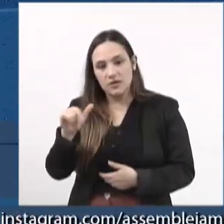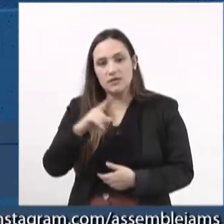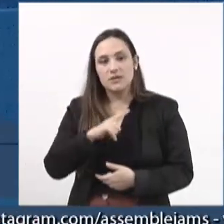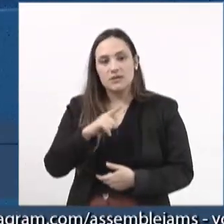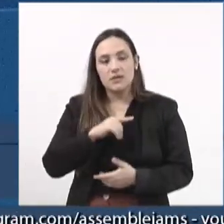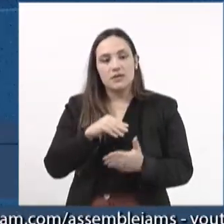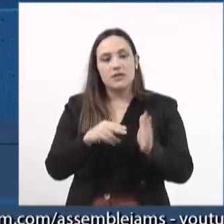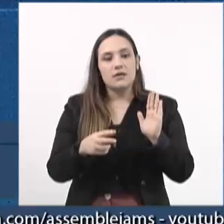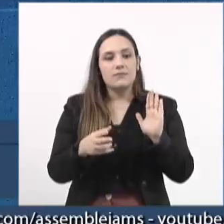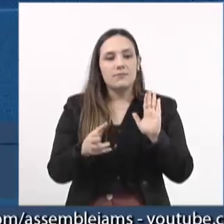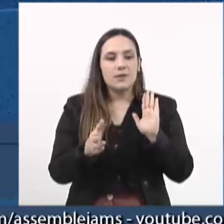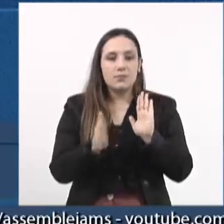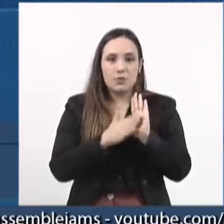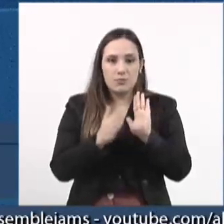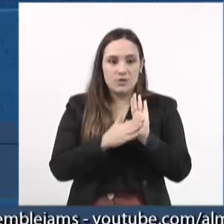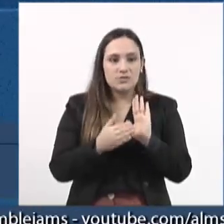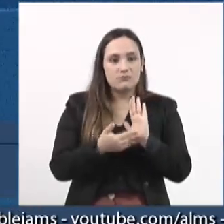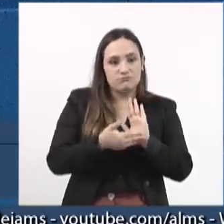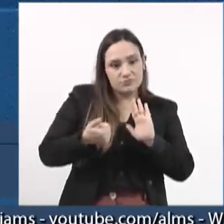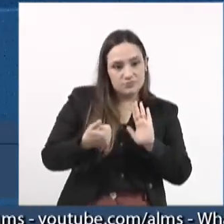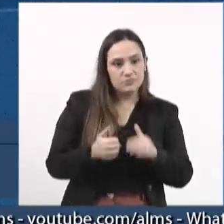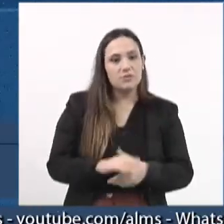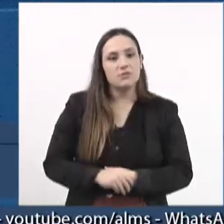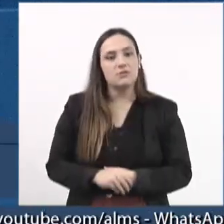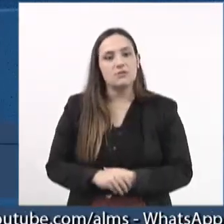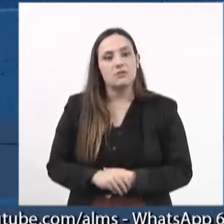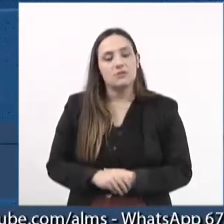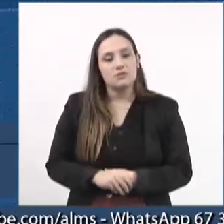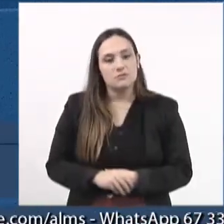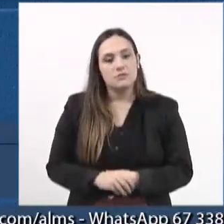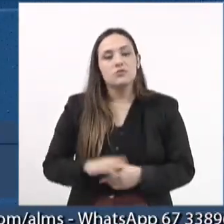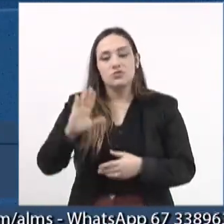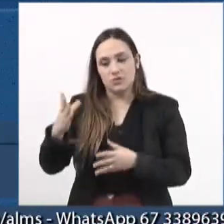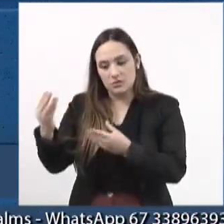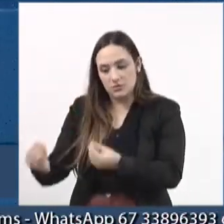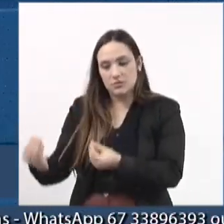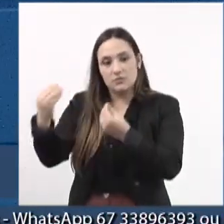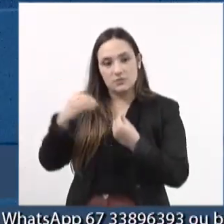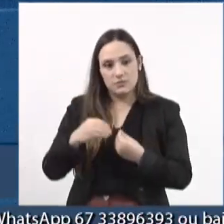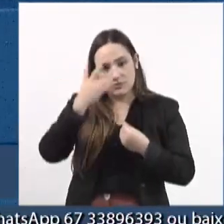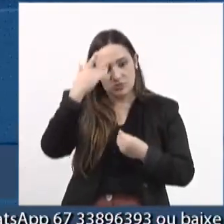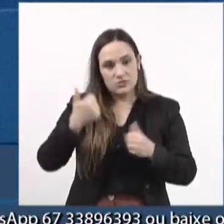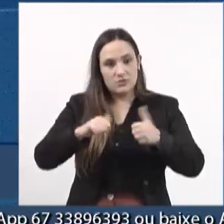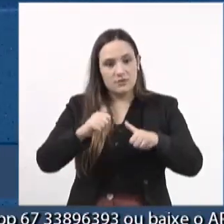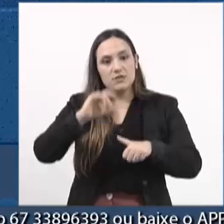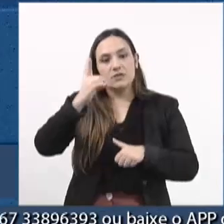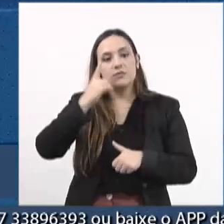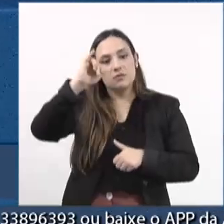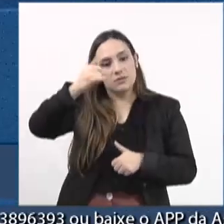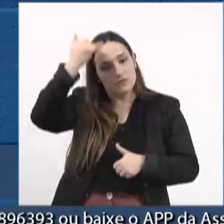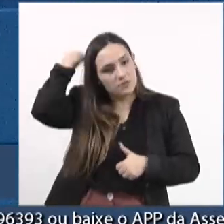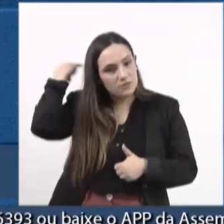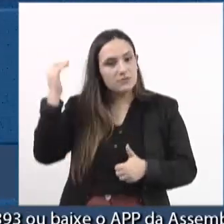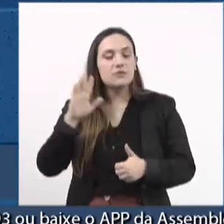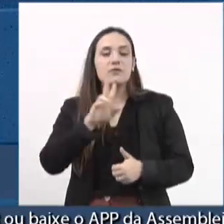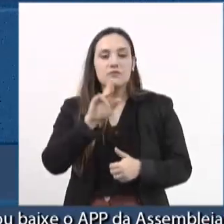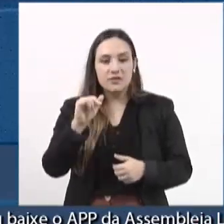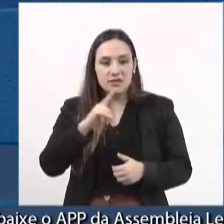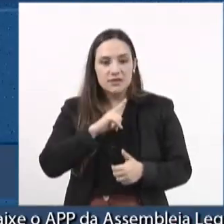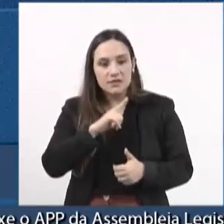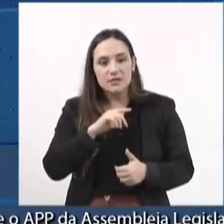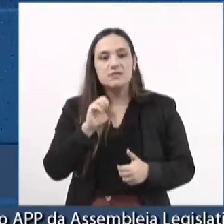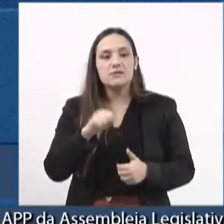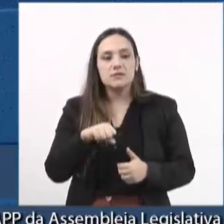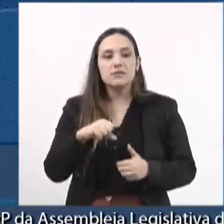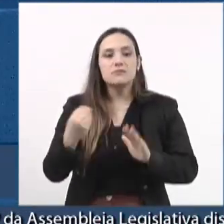supressiva. A emenda já foi mandada aqui para o relator, que é o Júnior Mock. Então, será feita a